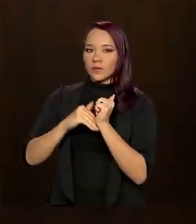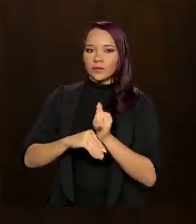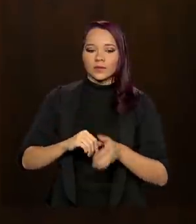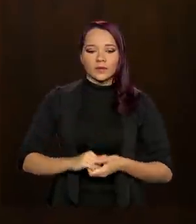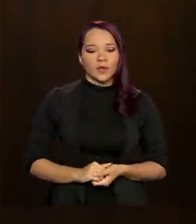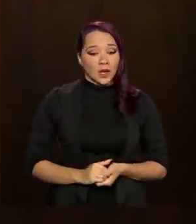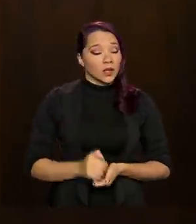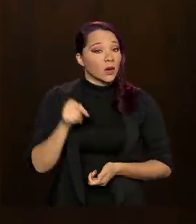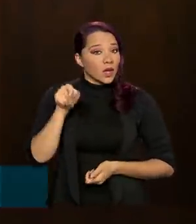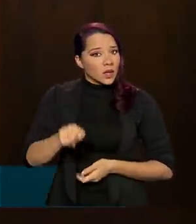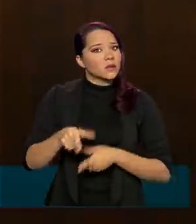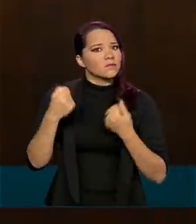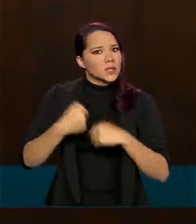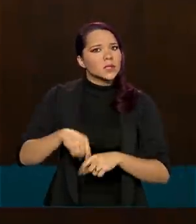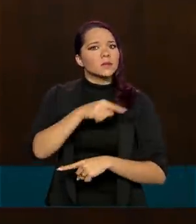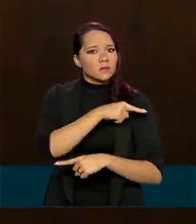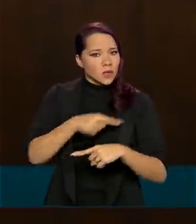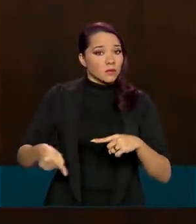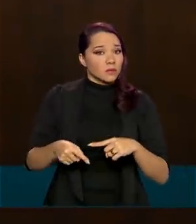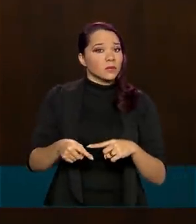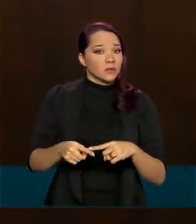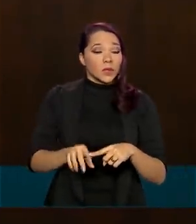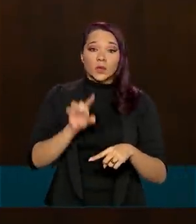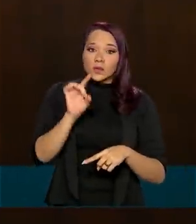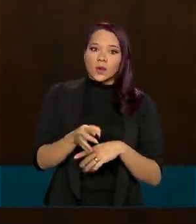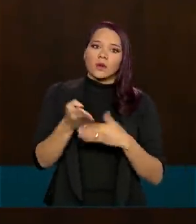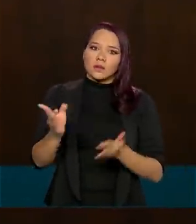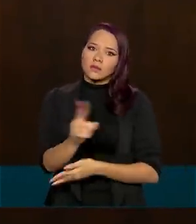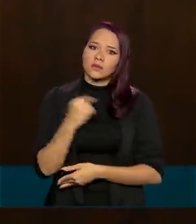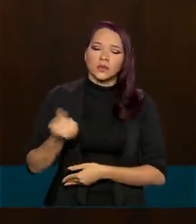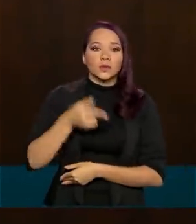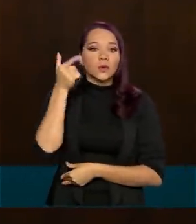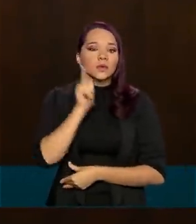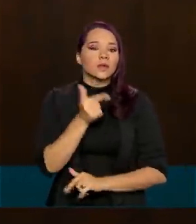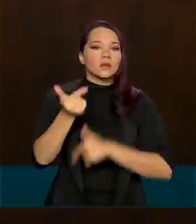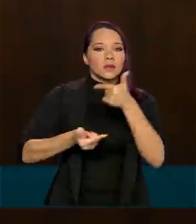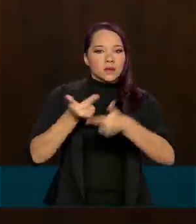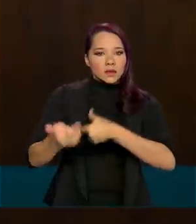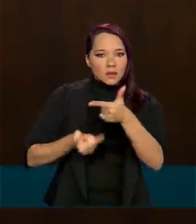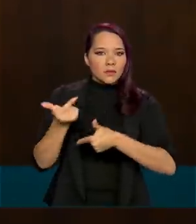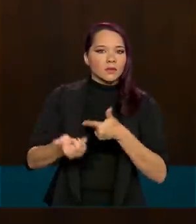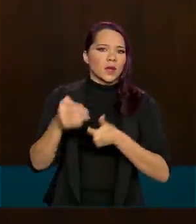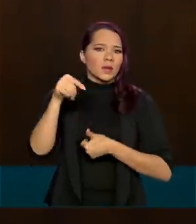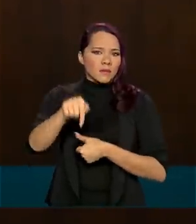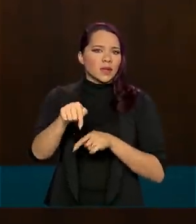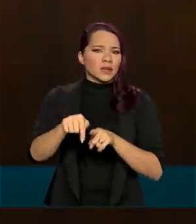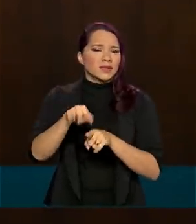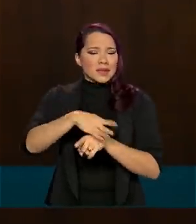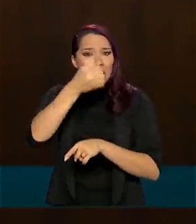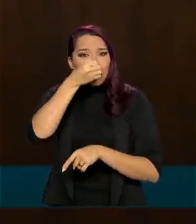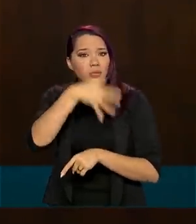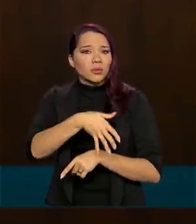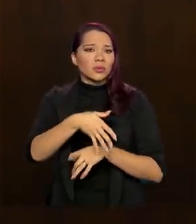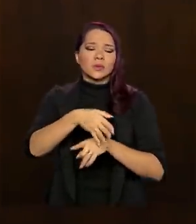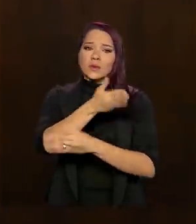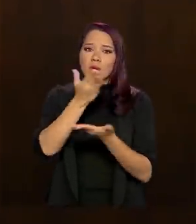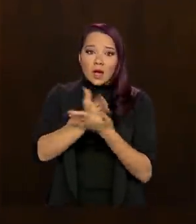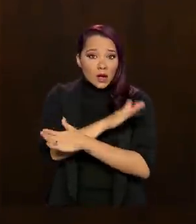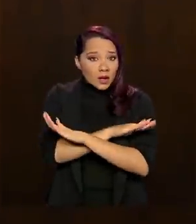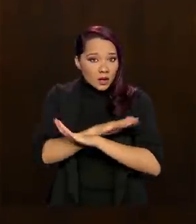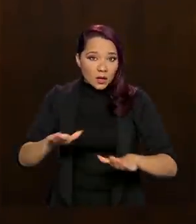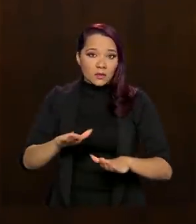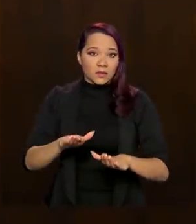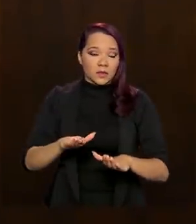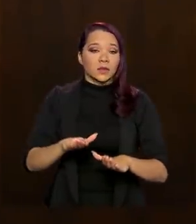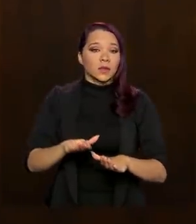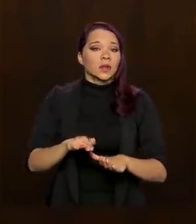Essa prática precisa ser coibida, só assim nós poderemos atuar para que essa prática abusiva acabe de uma